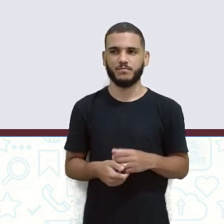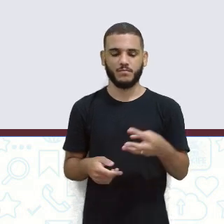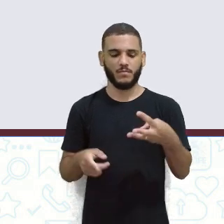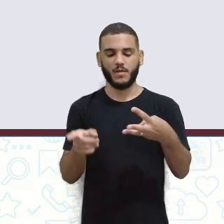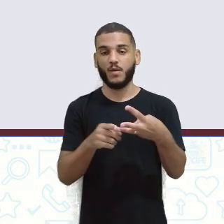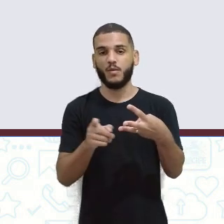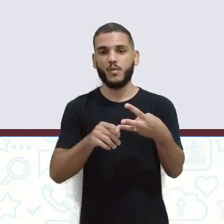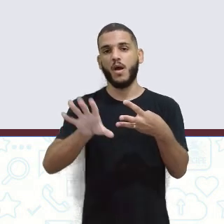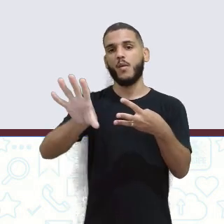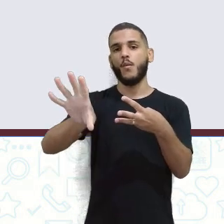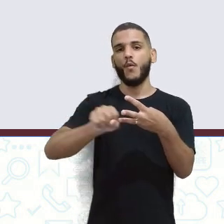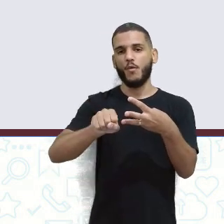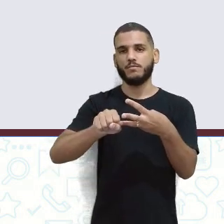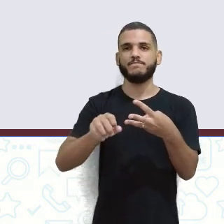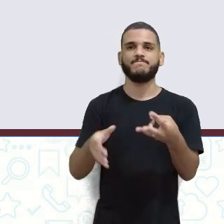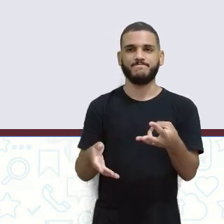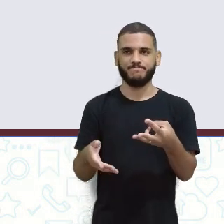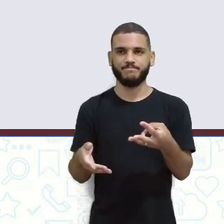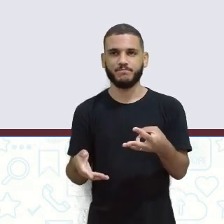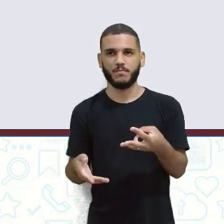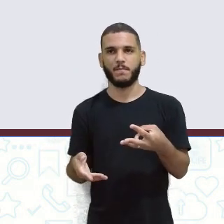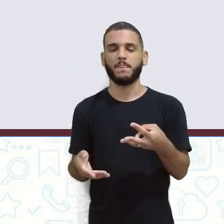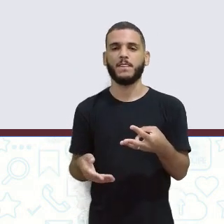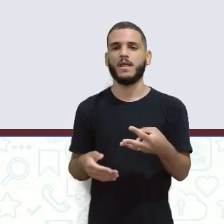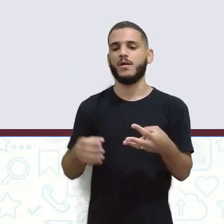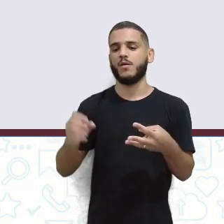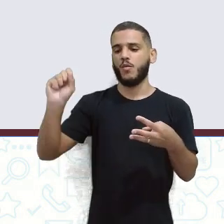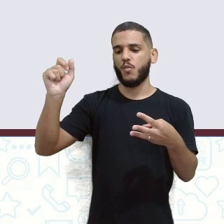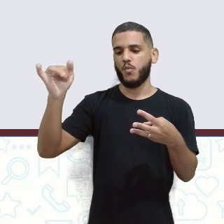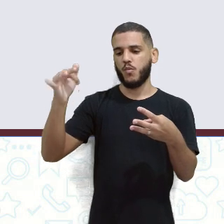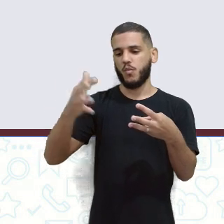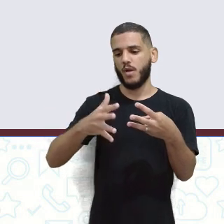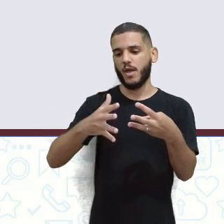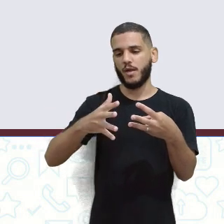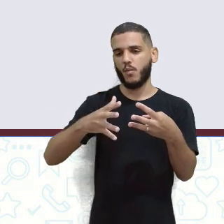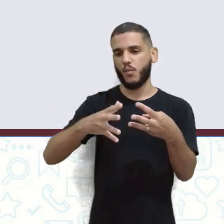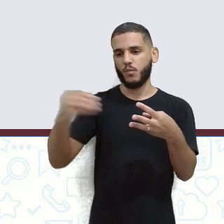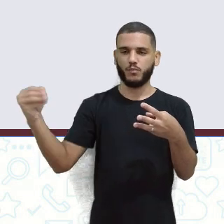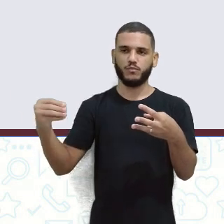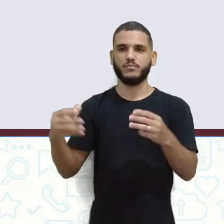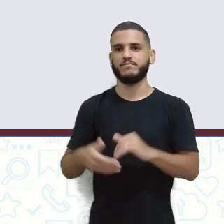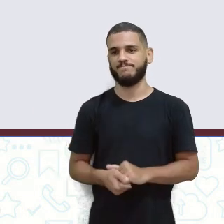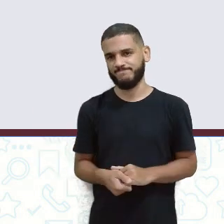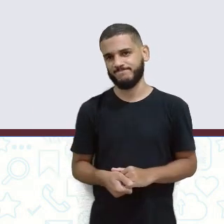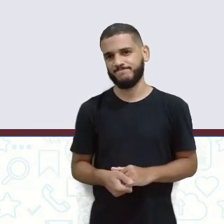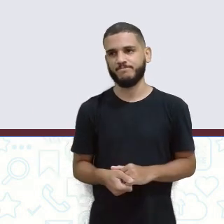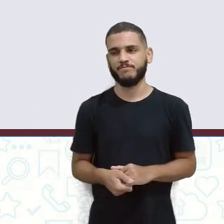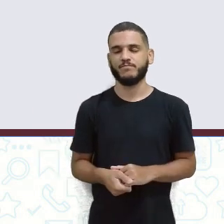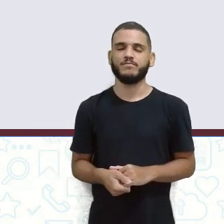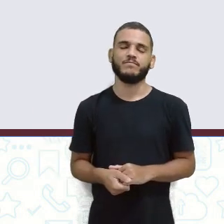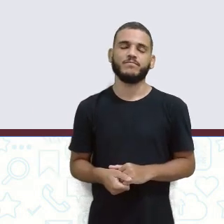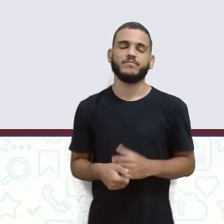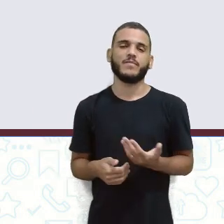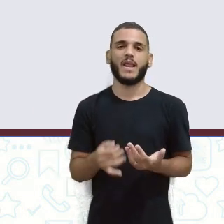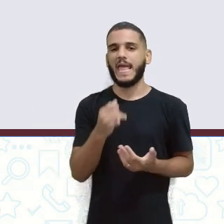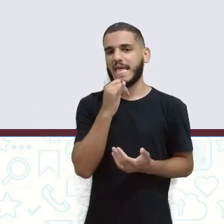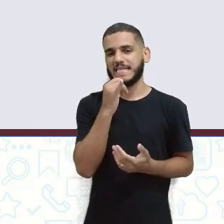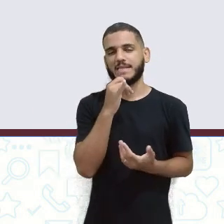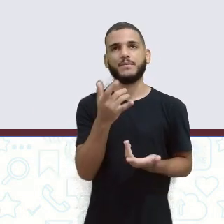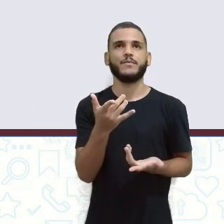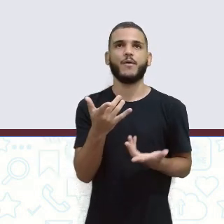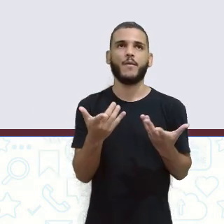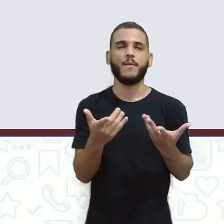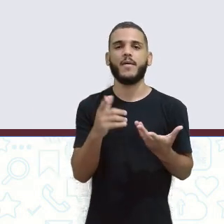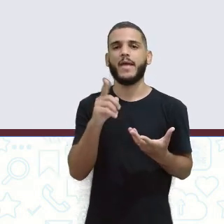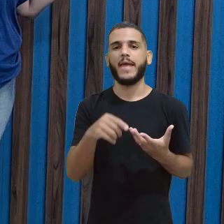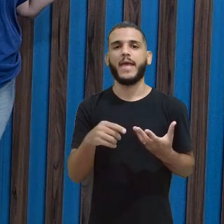absorção. Os raios deixam de existir. como se eles sumissem. Sabe um buraco negro, professora, que a gente não sabe o acontece